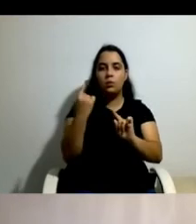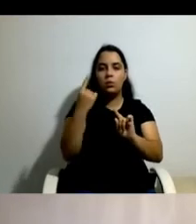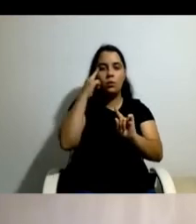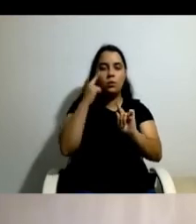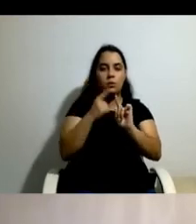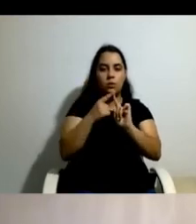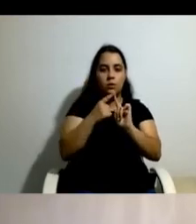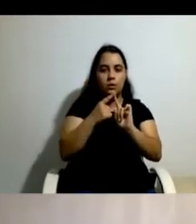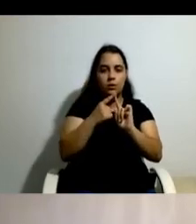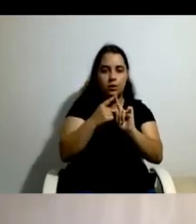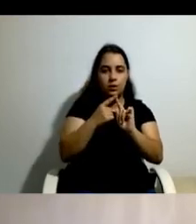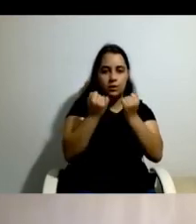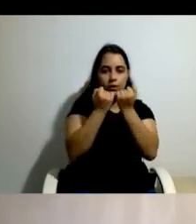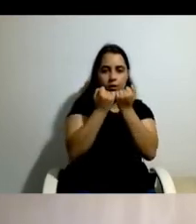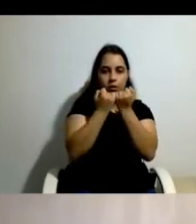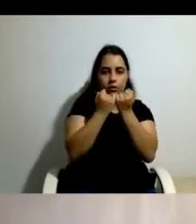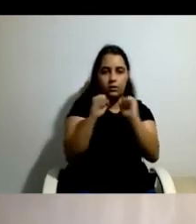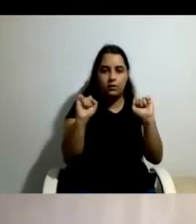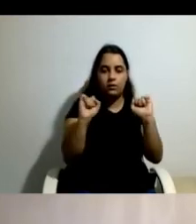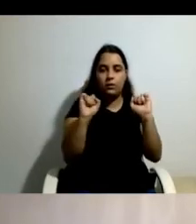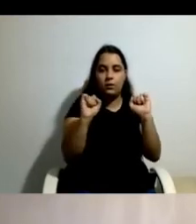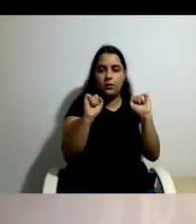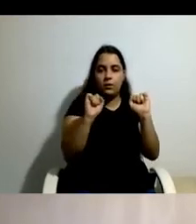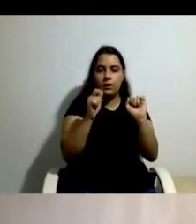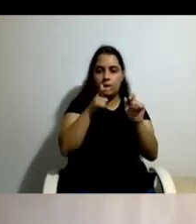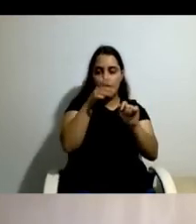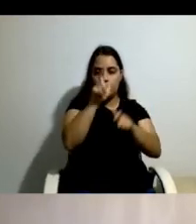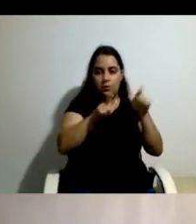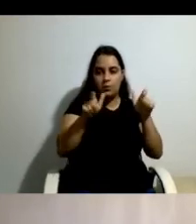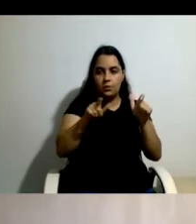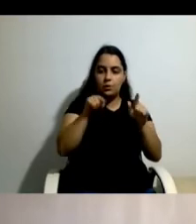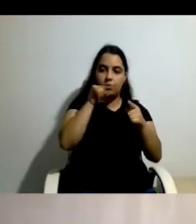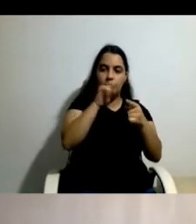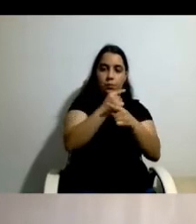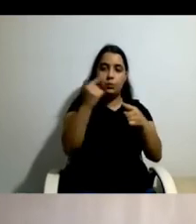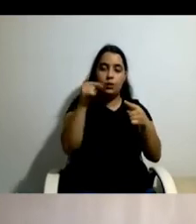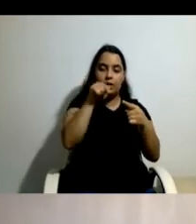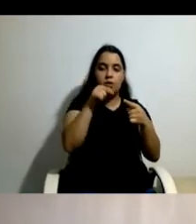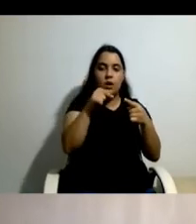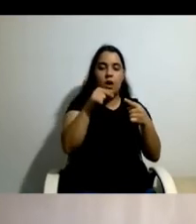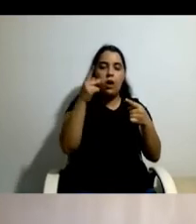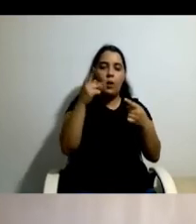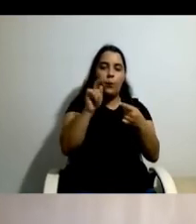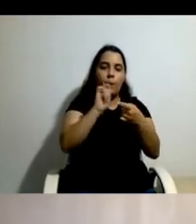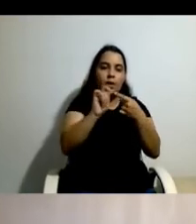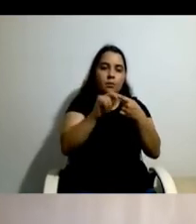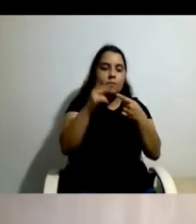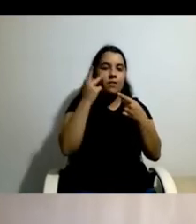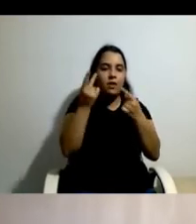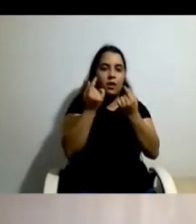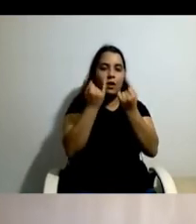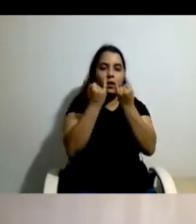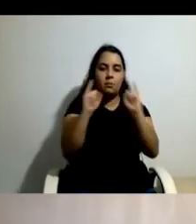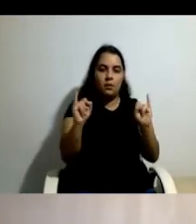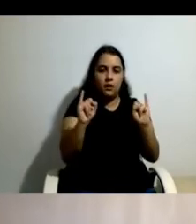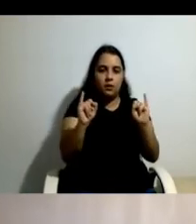como um princípio da vida independente e foi estruturante da ação da organização do projeto piloto. Mas, a